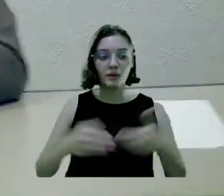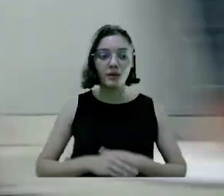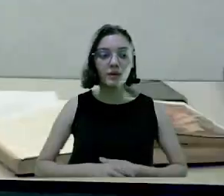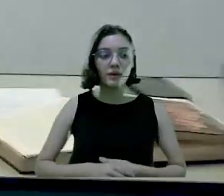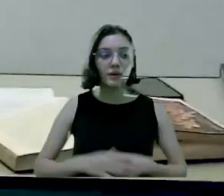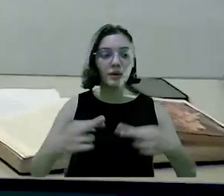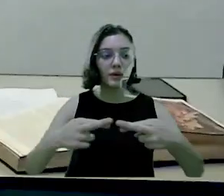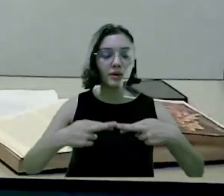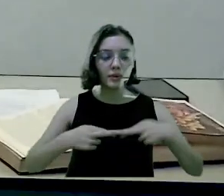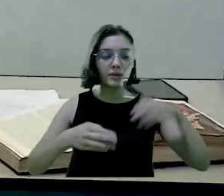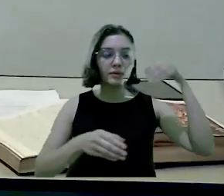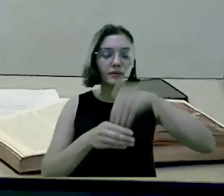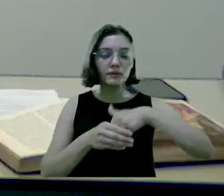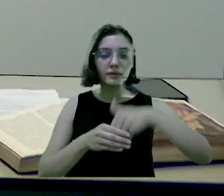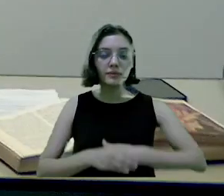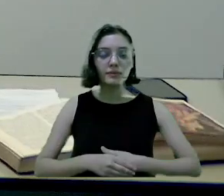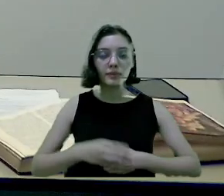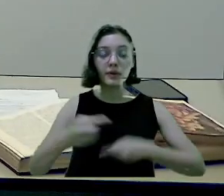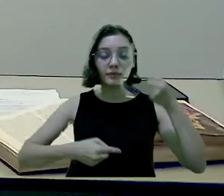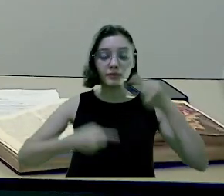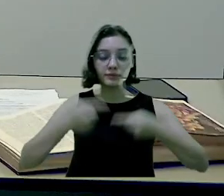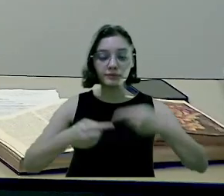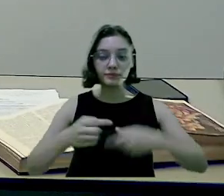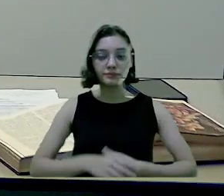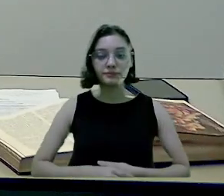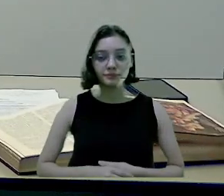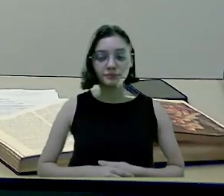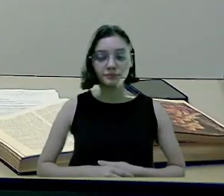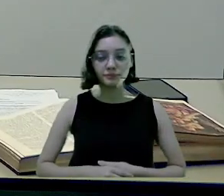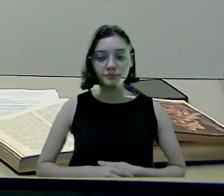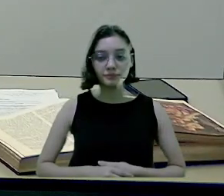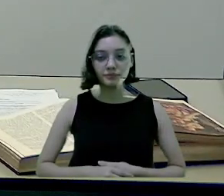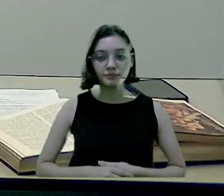Coloco o requerimento em discussão. Está em discussão.